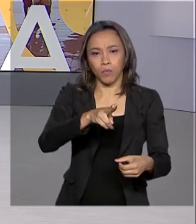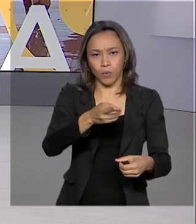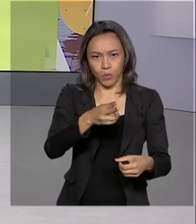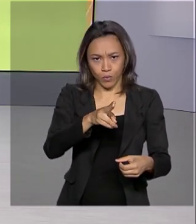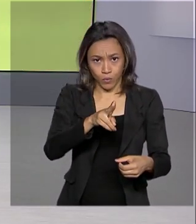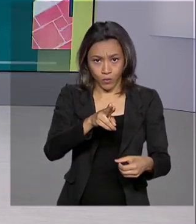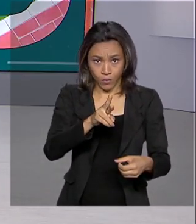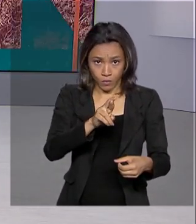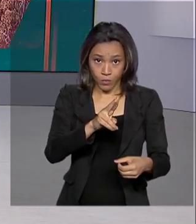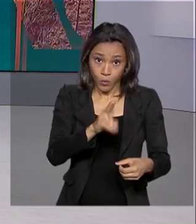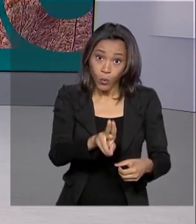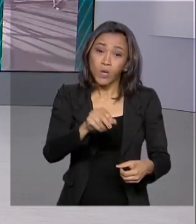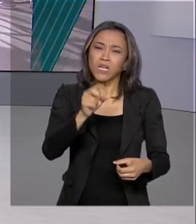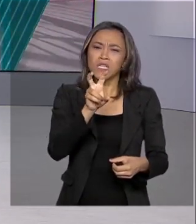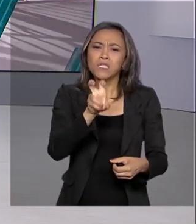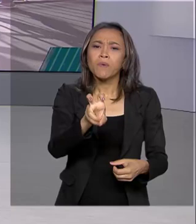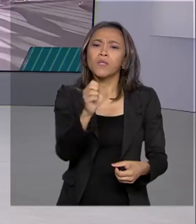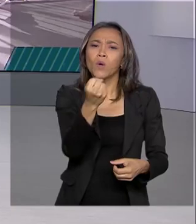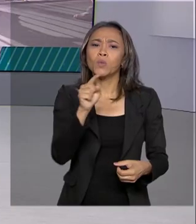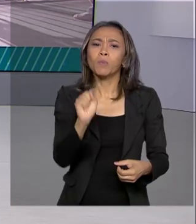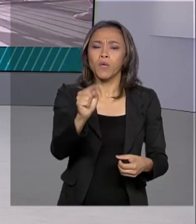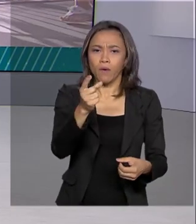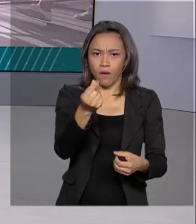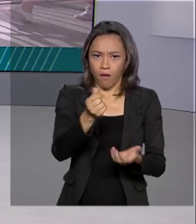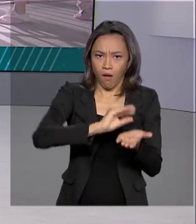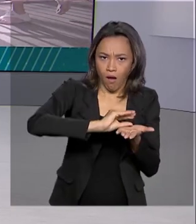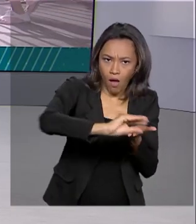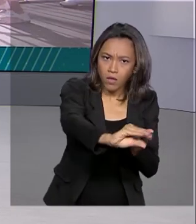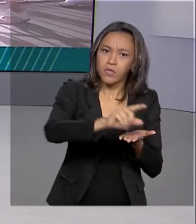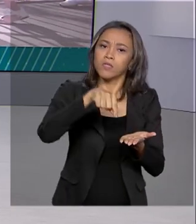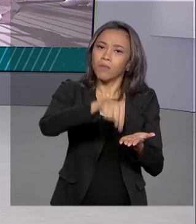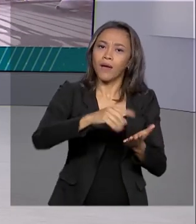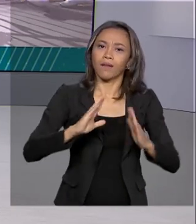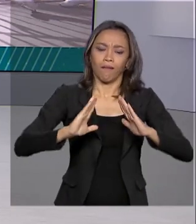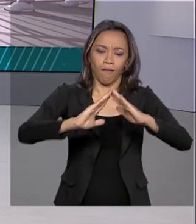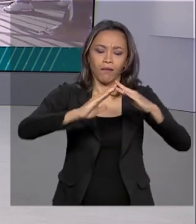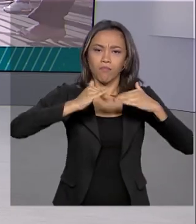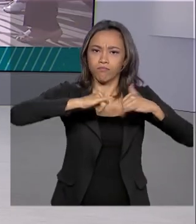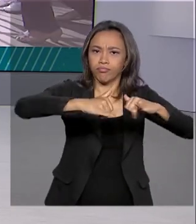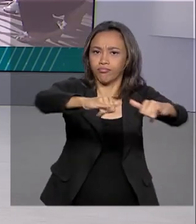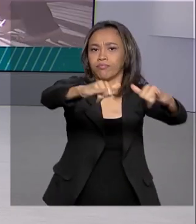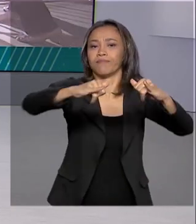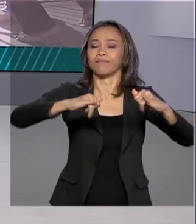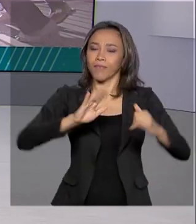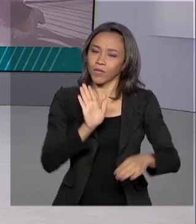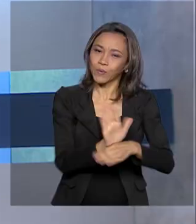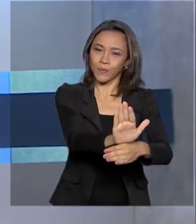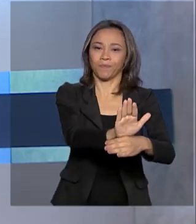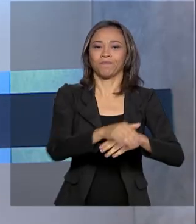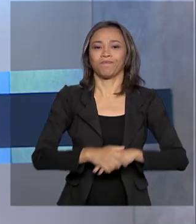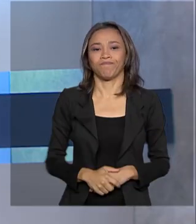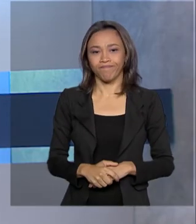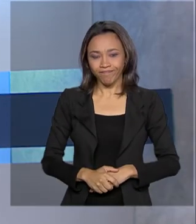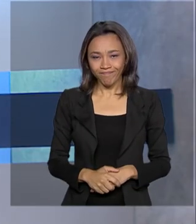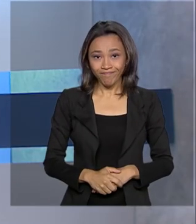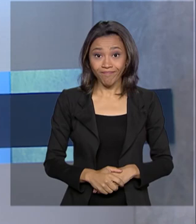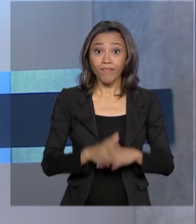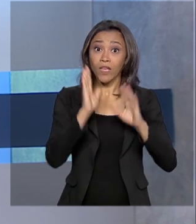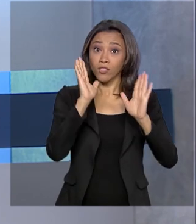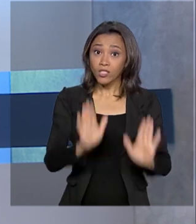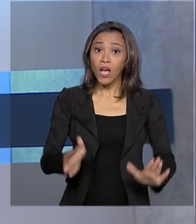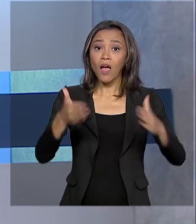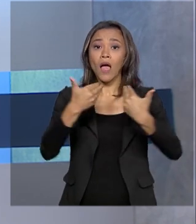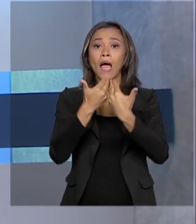58 mil para reconstruir coberturas e instalações elétricas em residências. Já estão